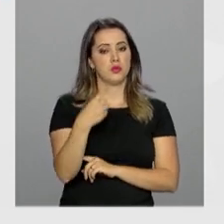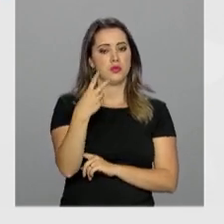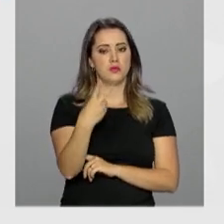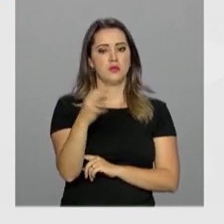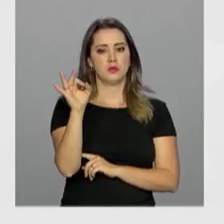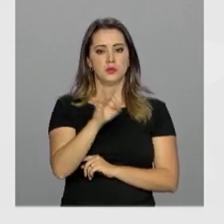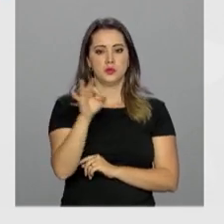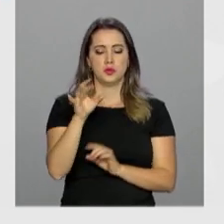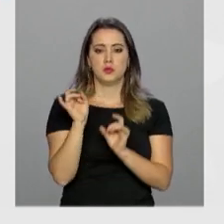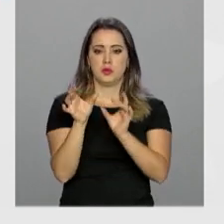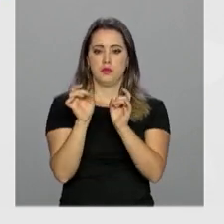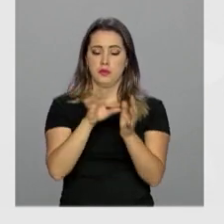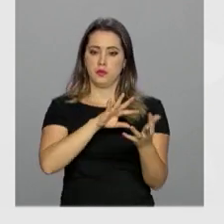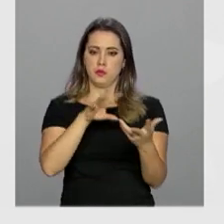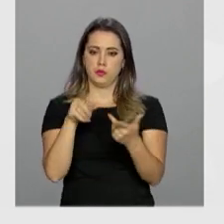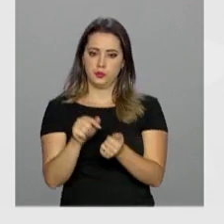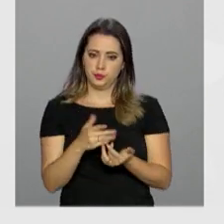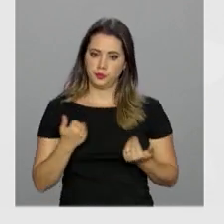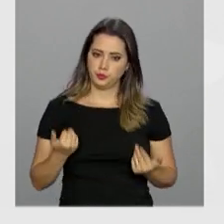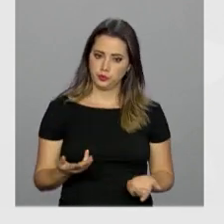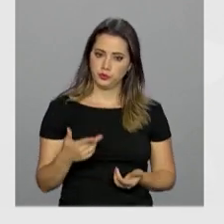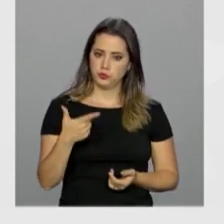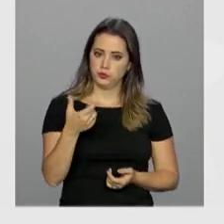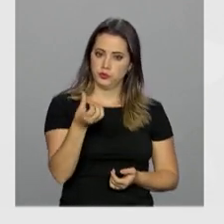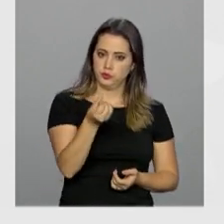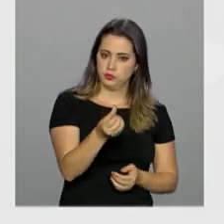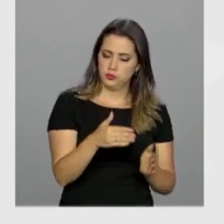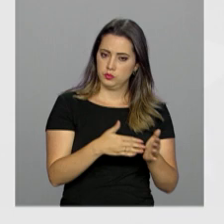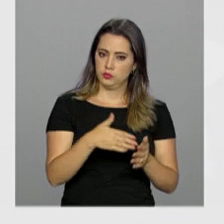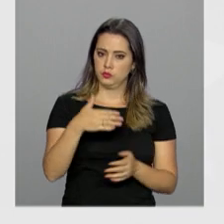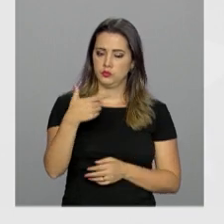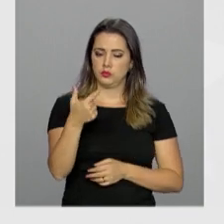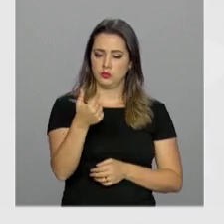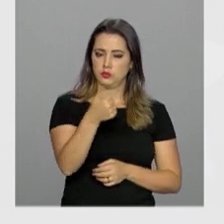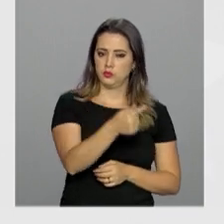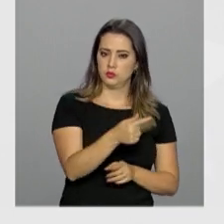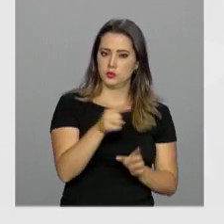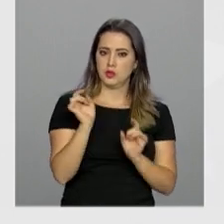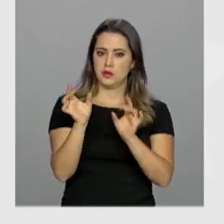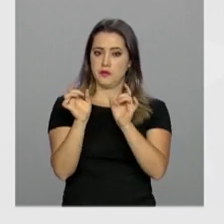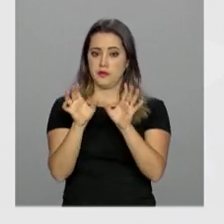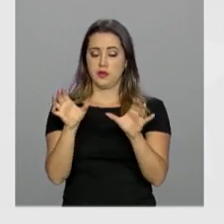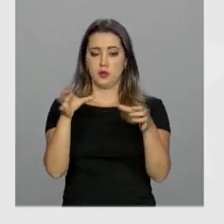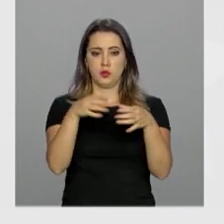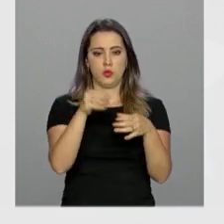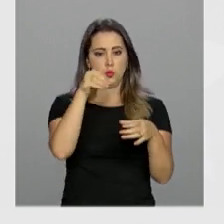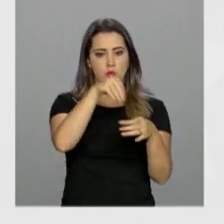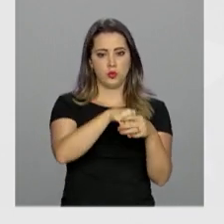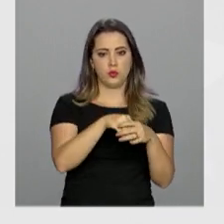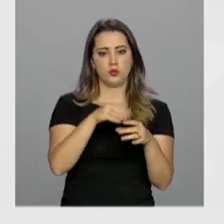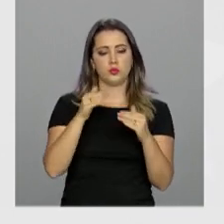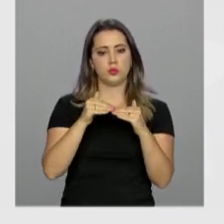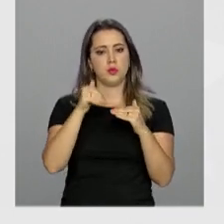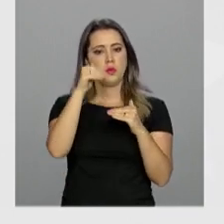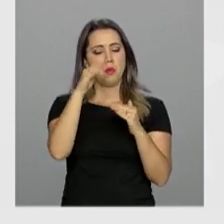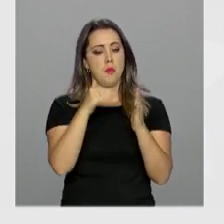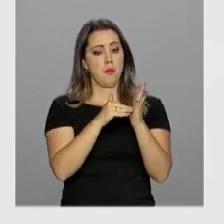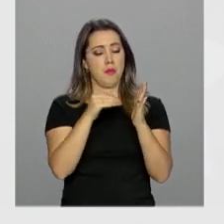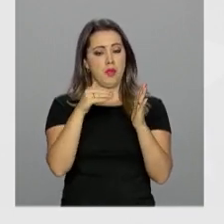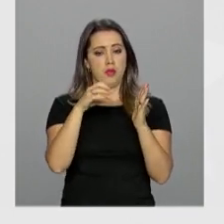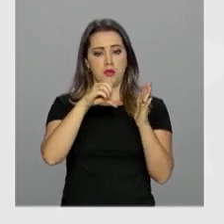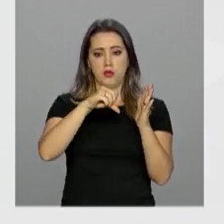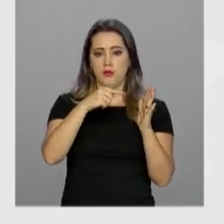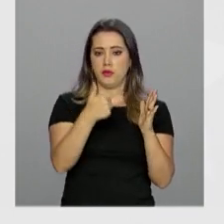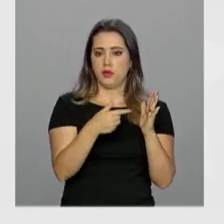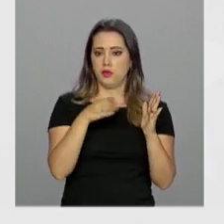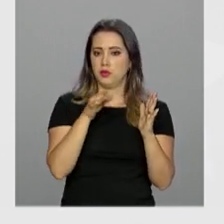do comércio mundiais. De 2006 a 2017, o comércio dentro do bloco passou de 92 bilhões de